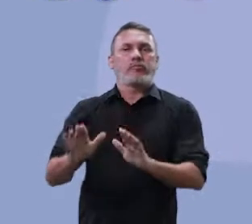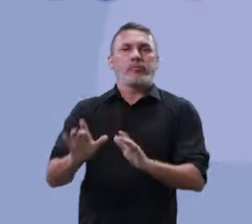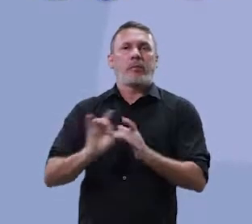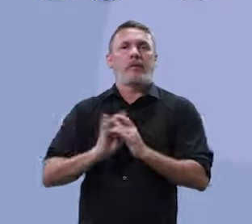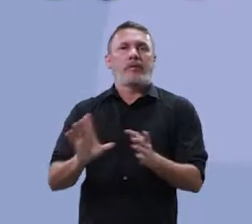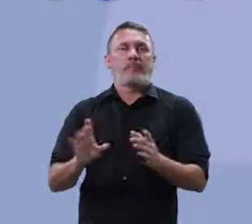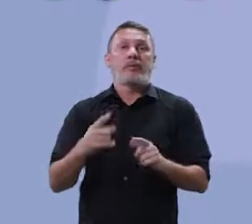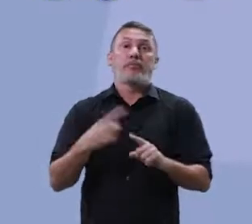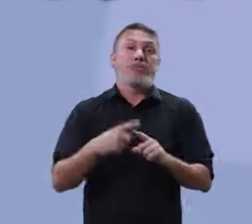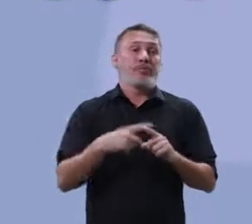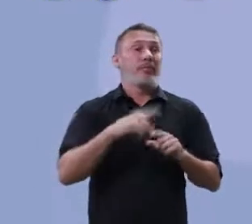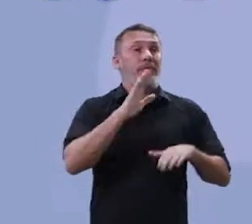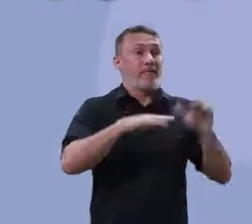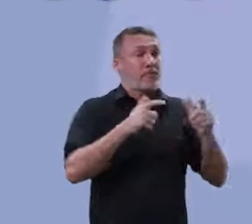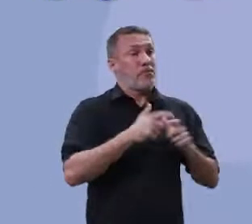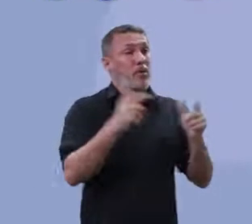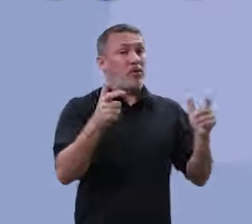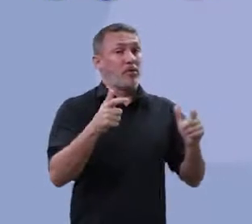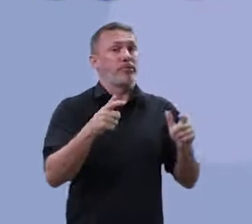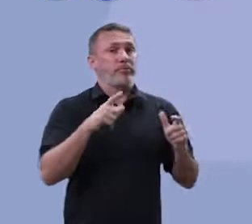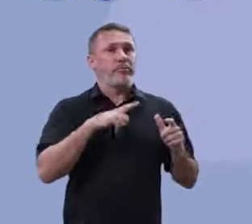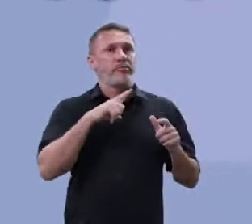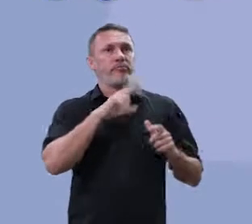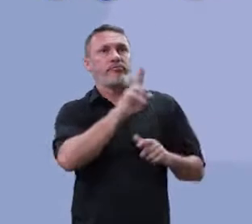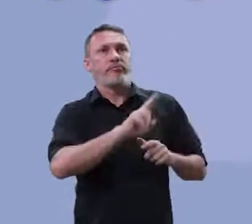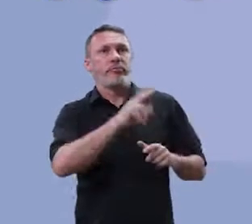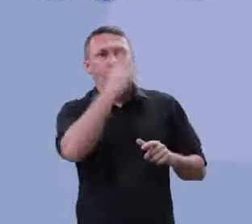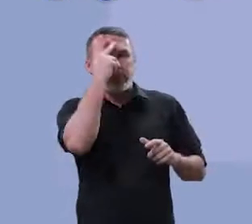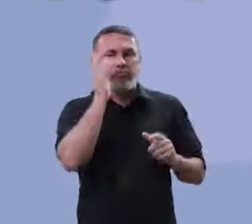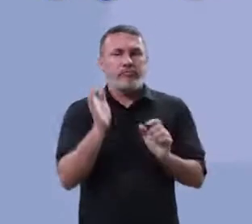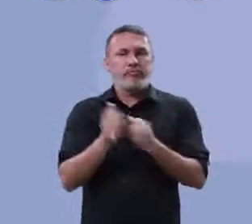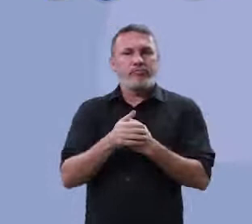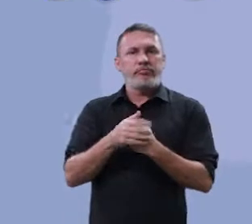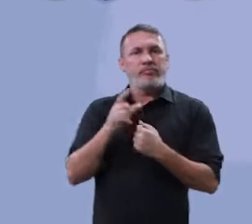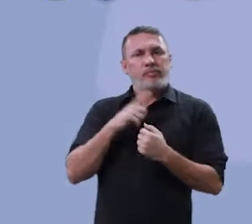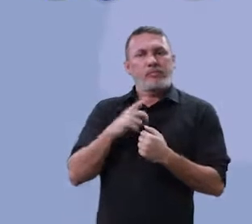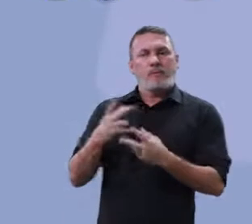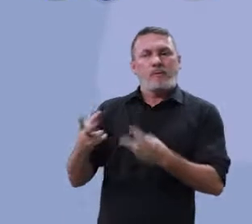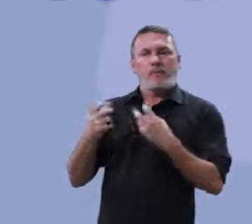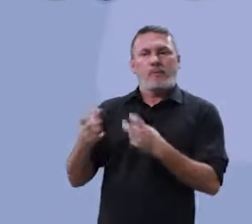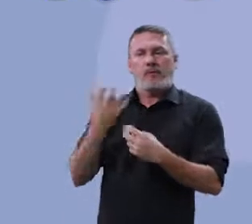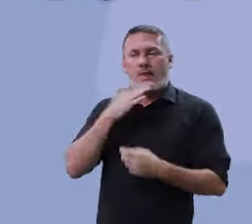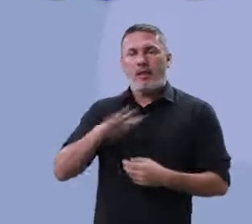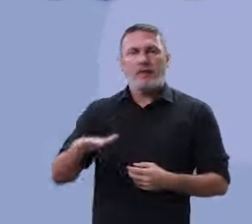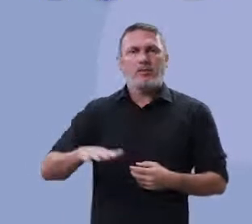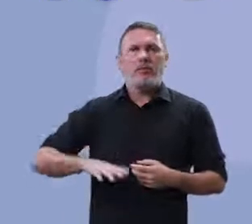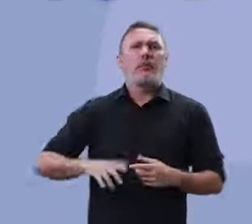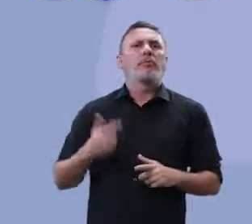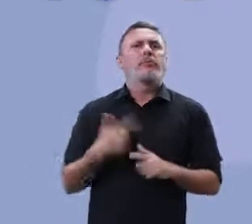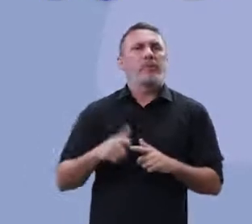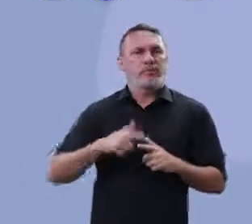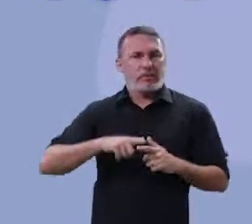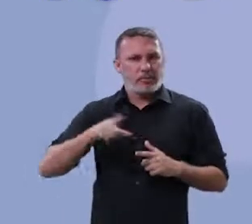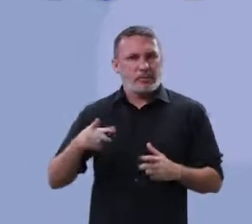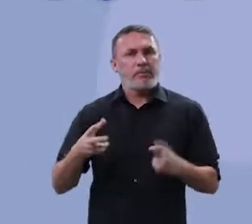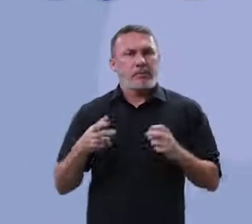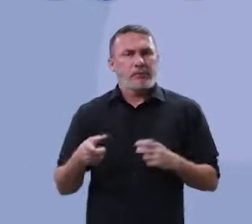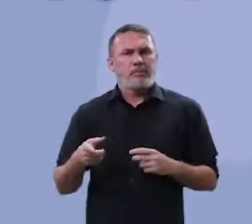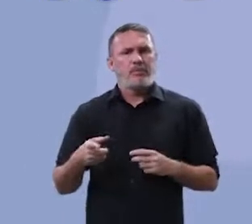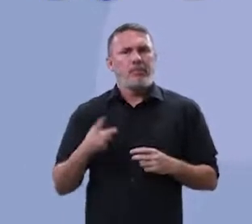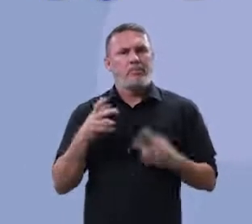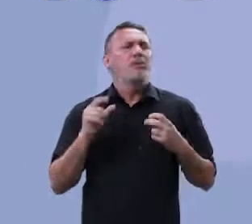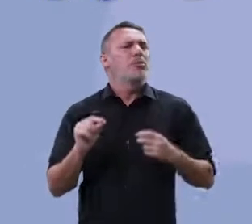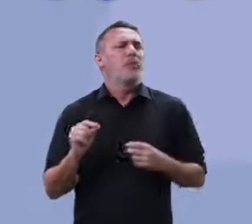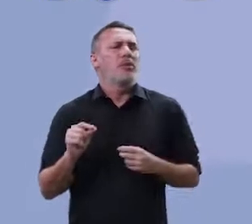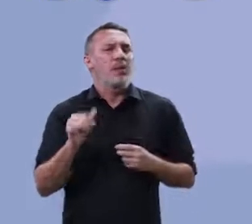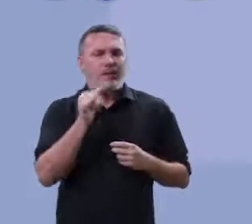Tendo em vista que, na maioria das vezes, tem usuários querendo se aproveitar das crianças. Olha o problema aí. Então,